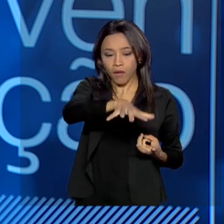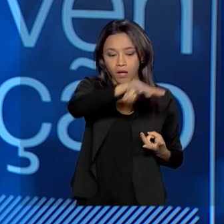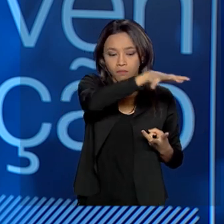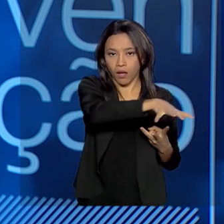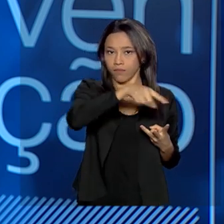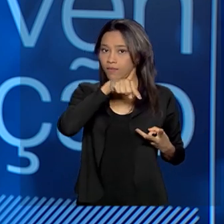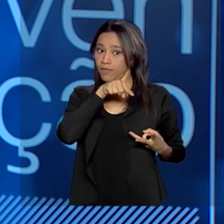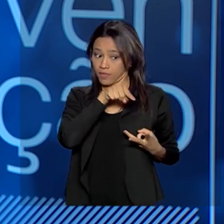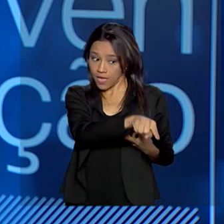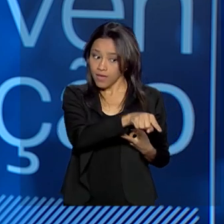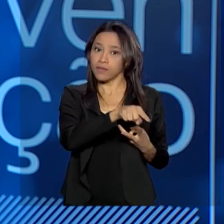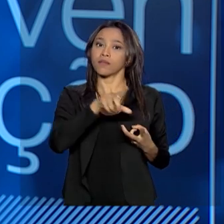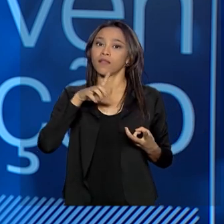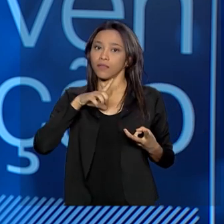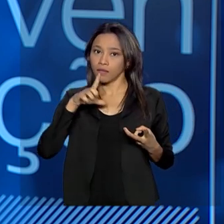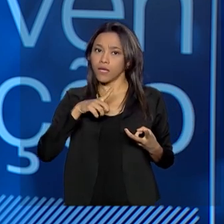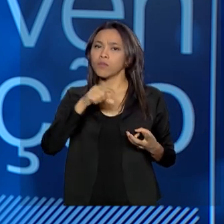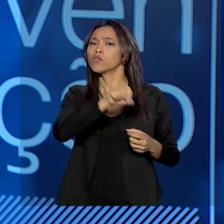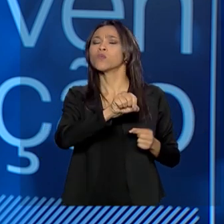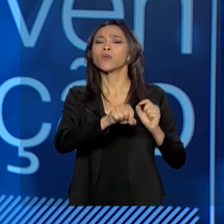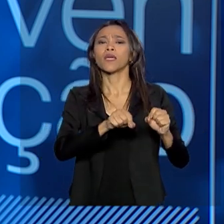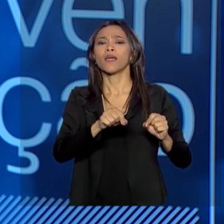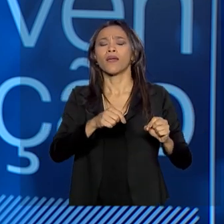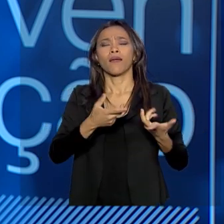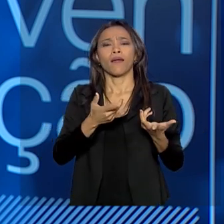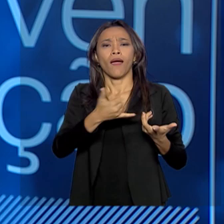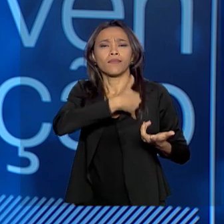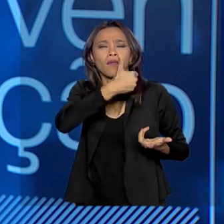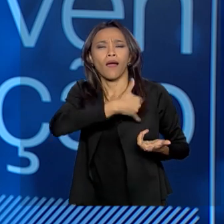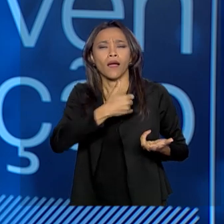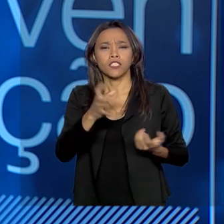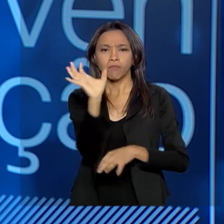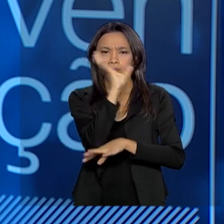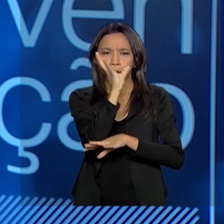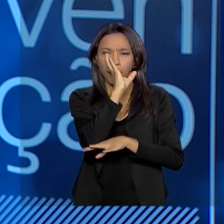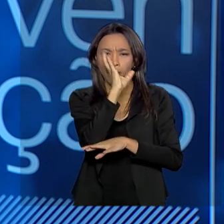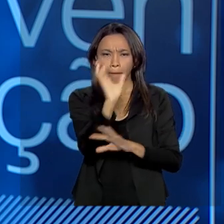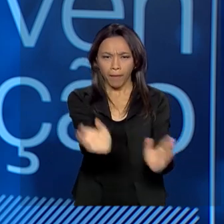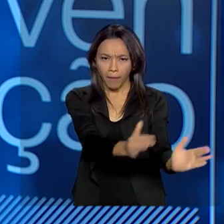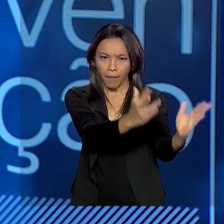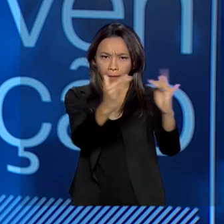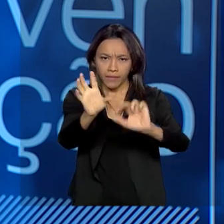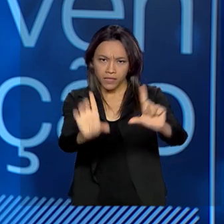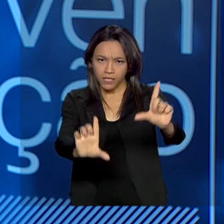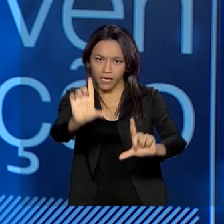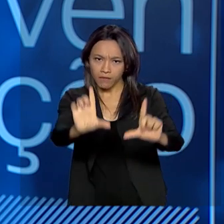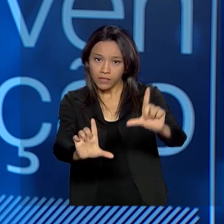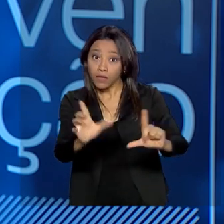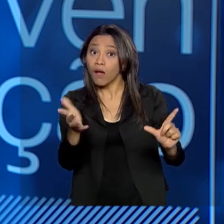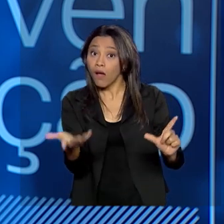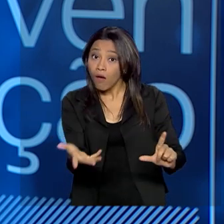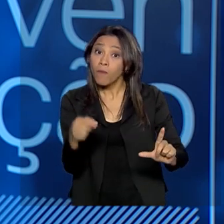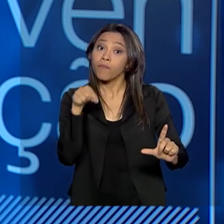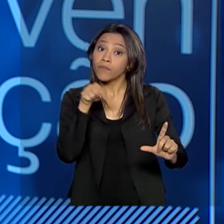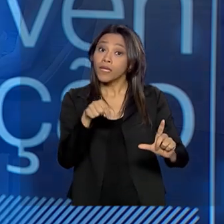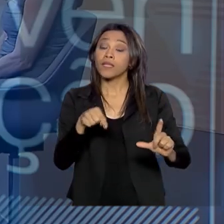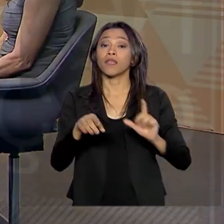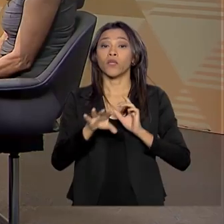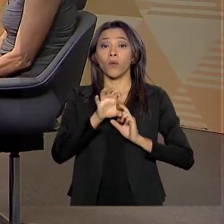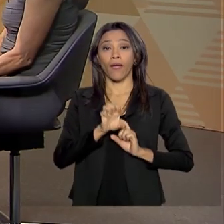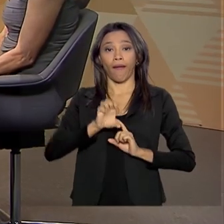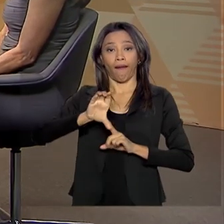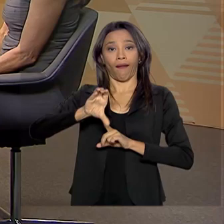Justiça, nós temos a classificação indicativa, que é pelo mandato do ECA, do Estatuto da Criança e